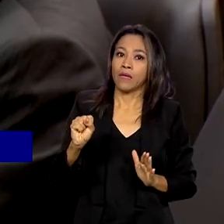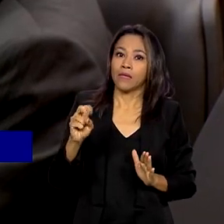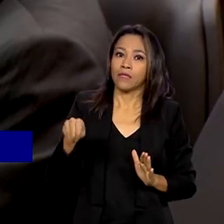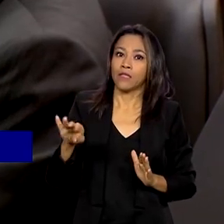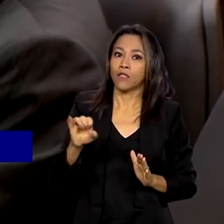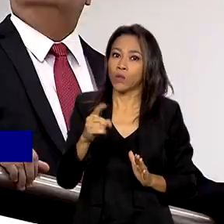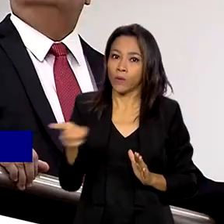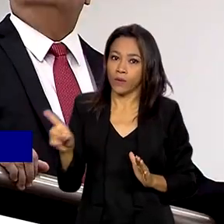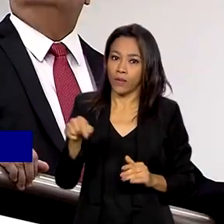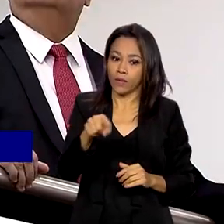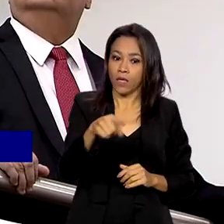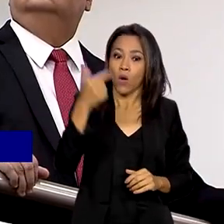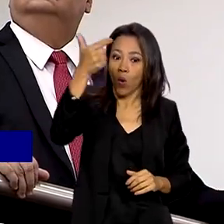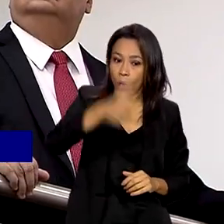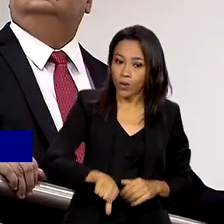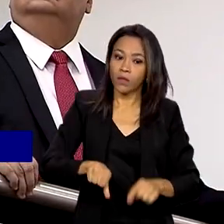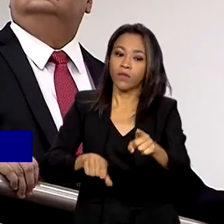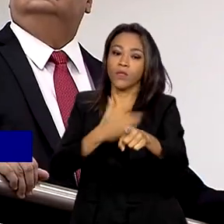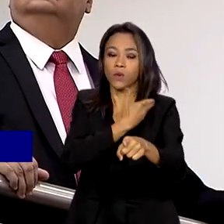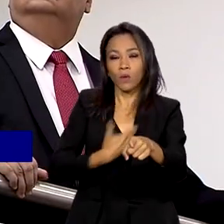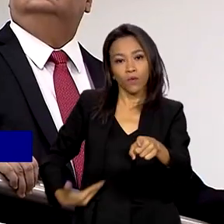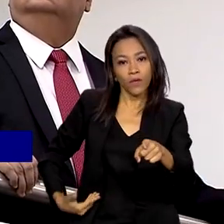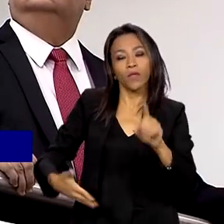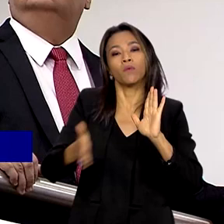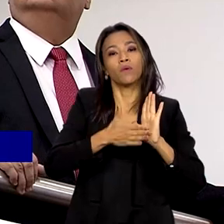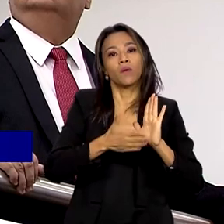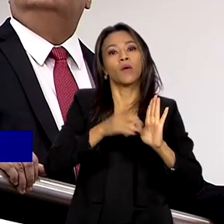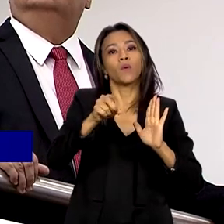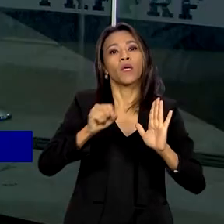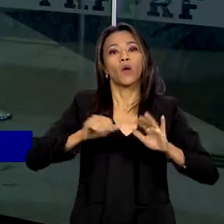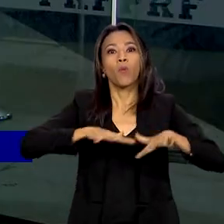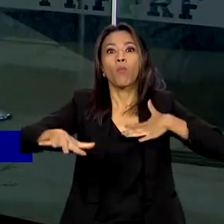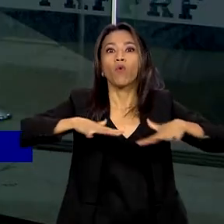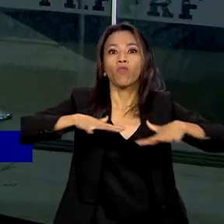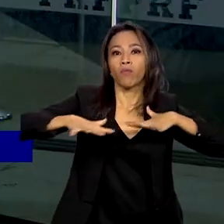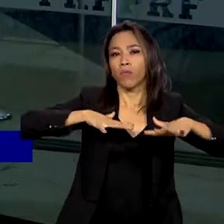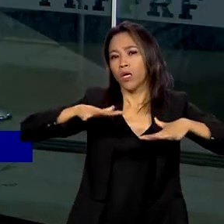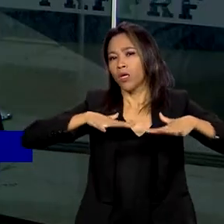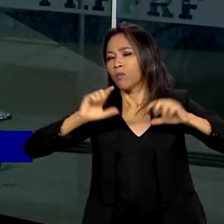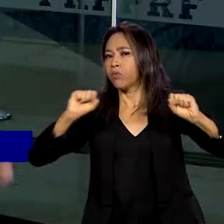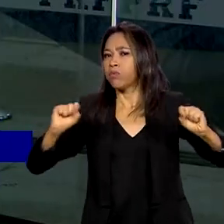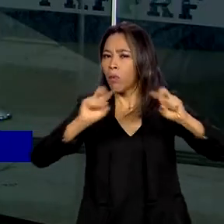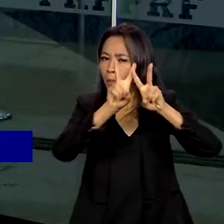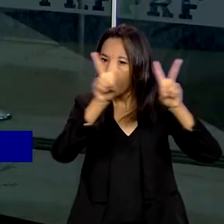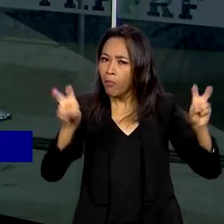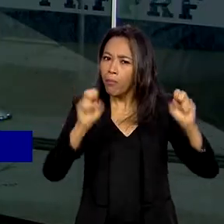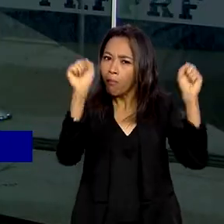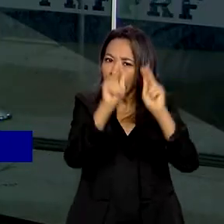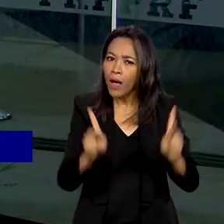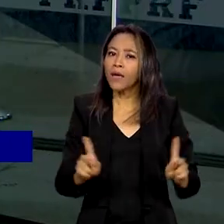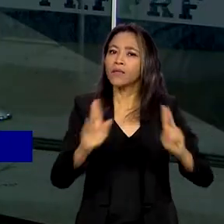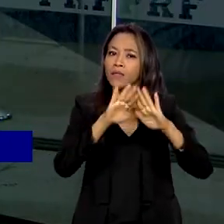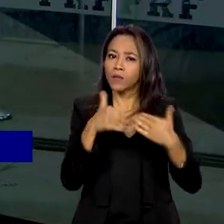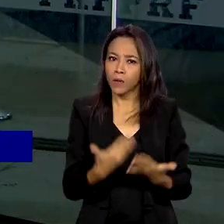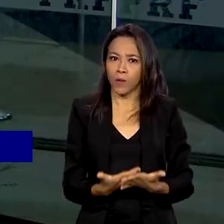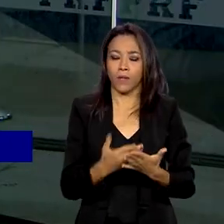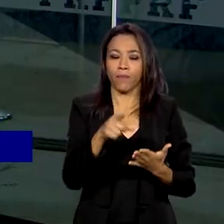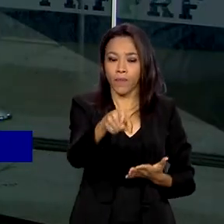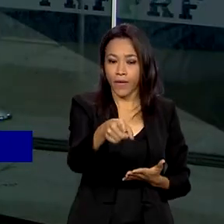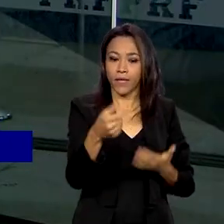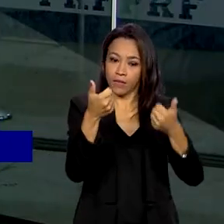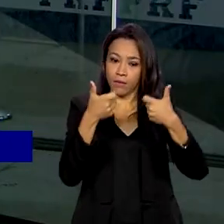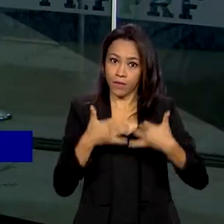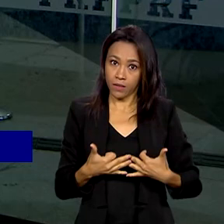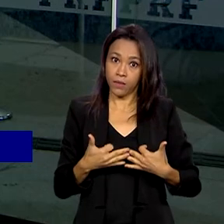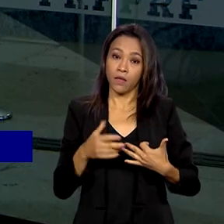mais uma medida. Lançou um movimento pela paz nas escolas. Com o tema Tamo Junto Pela Paz, o governo federal